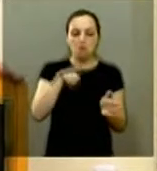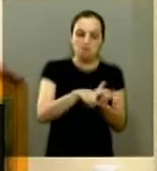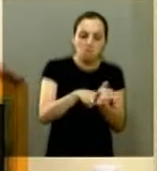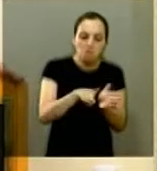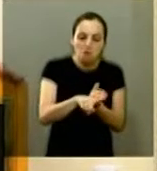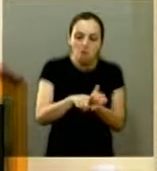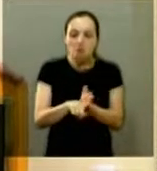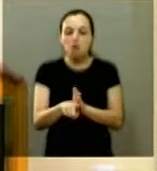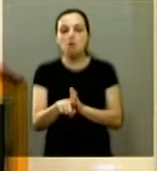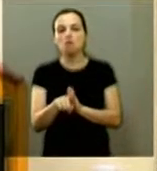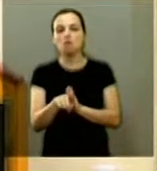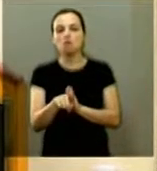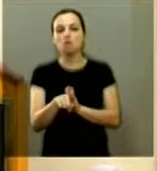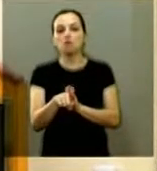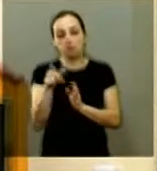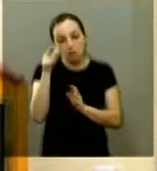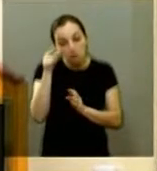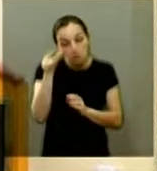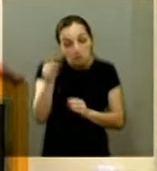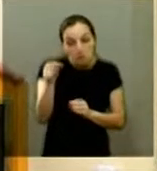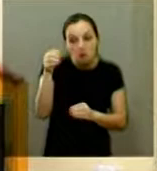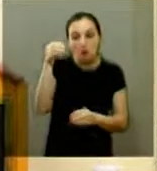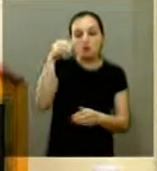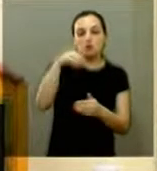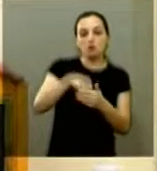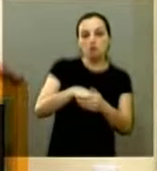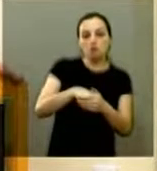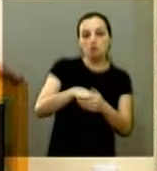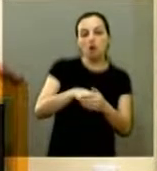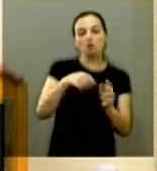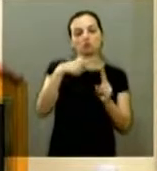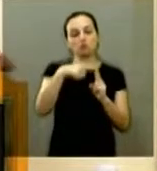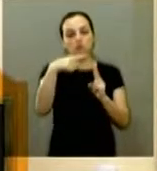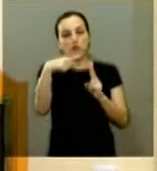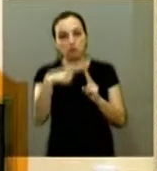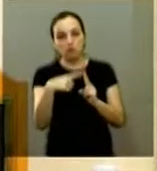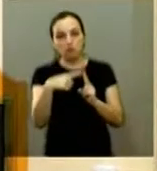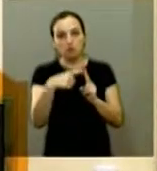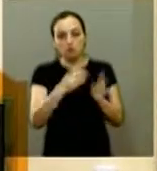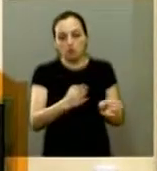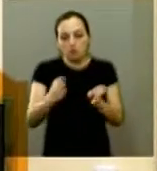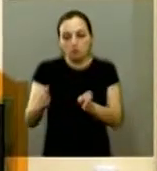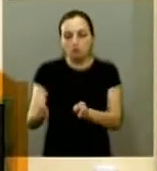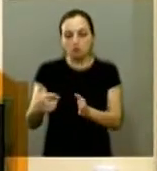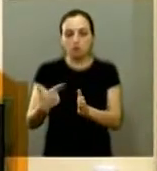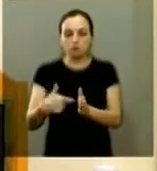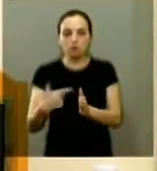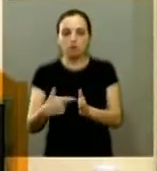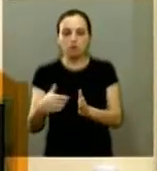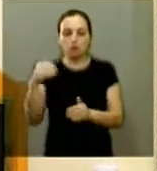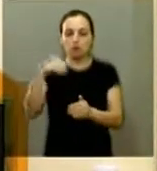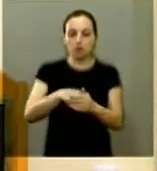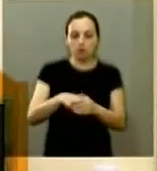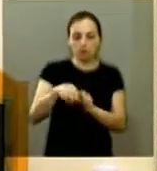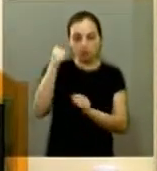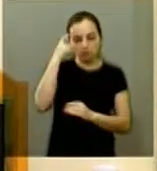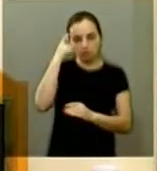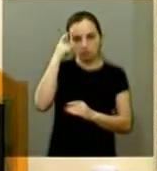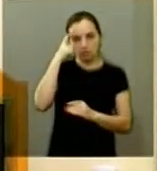os candidatos que estão aí e nesse segundo turno para presidente votar com consciência